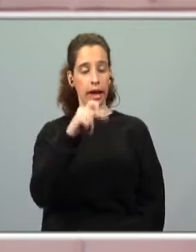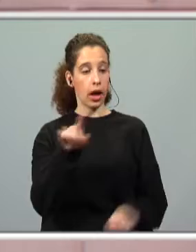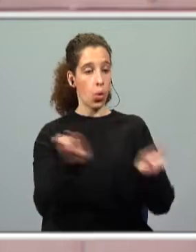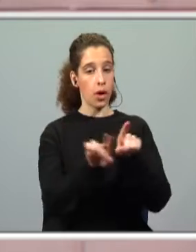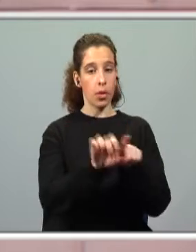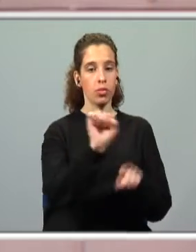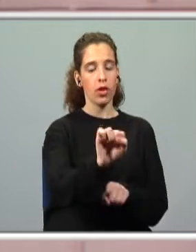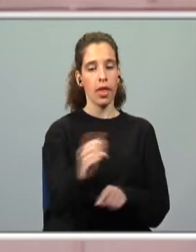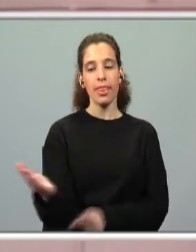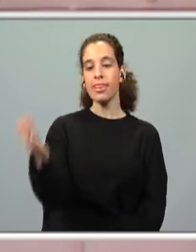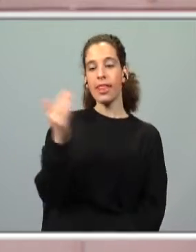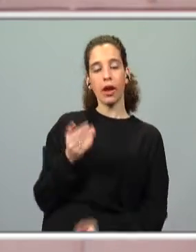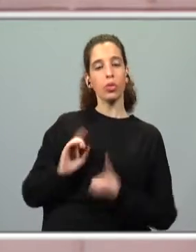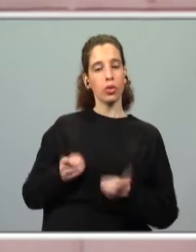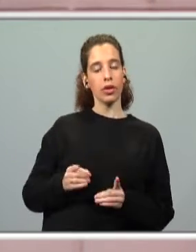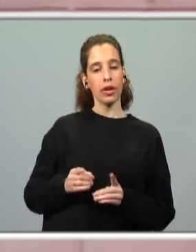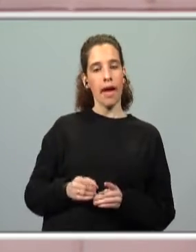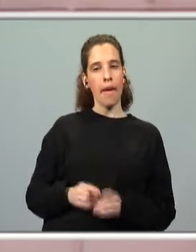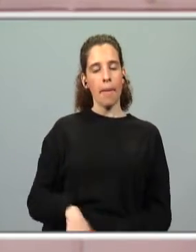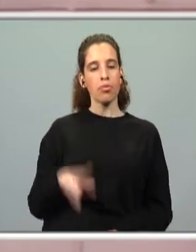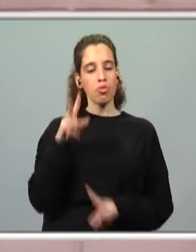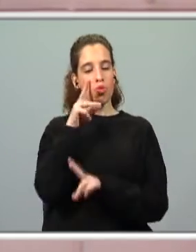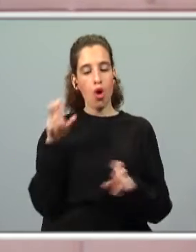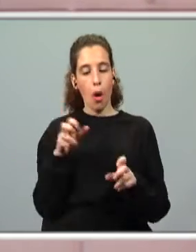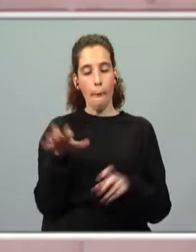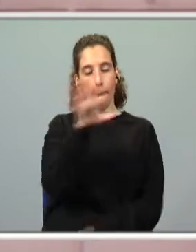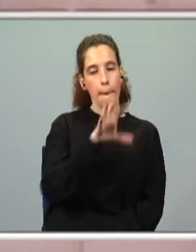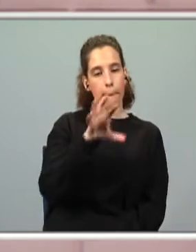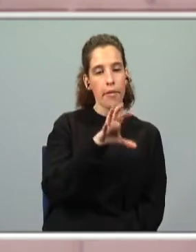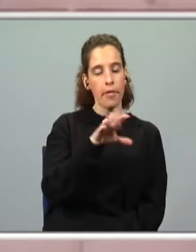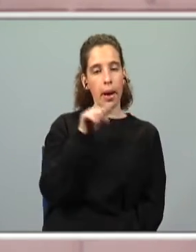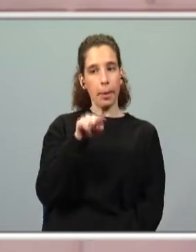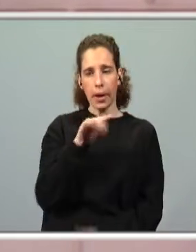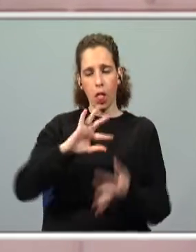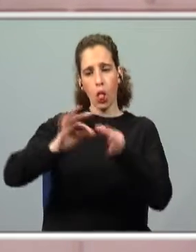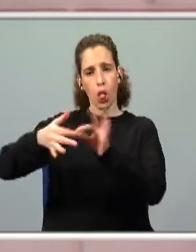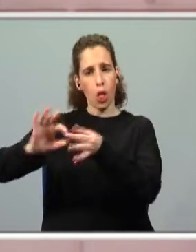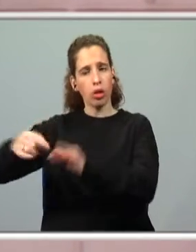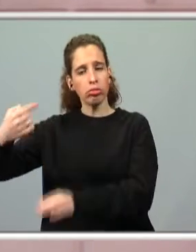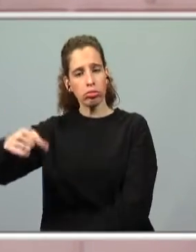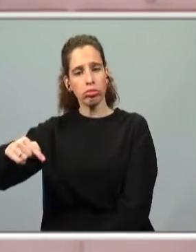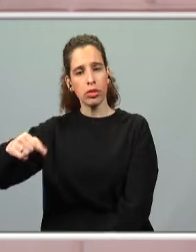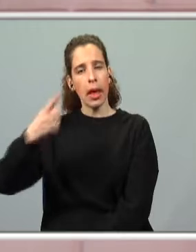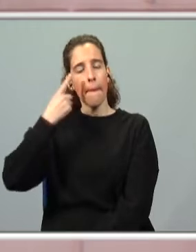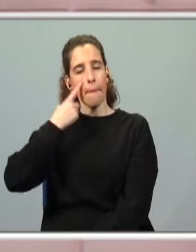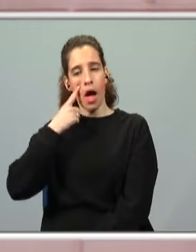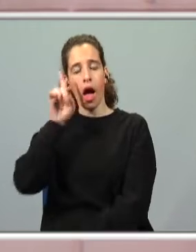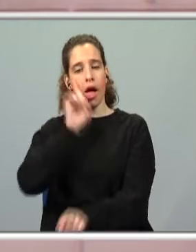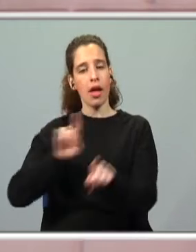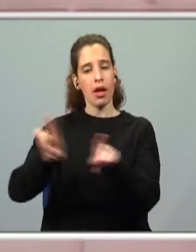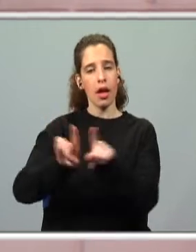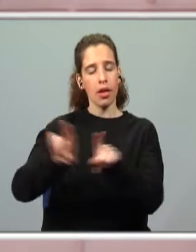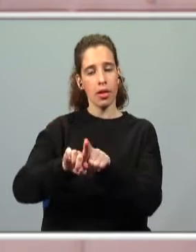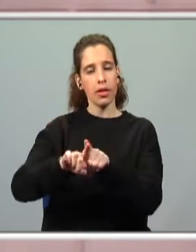-nos o quê? Muito bem. Ele arranja uma forma que para ele fazia sentido de mostrar à irmã,